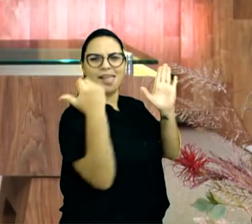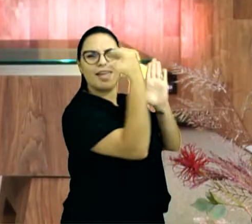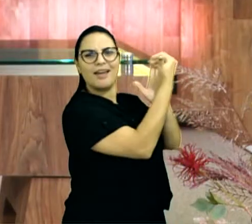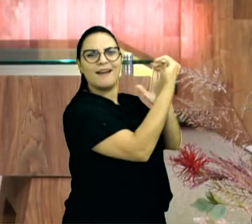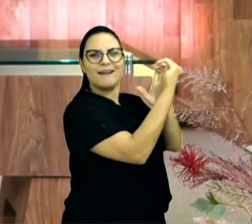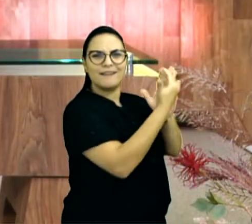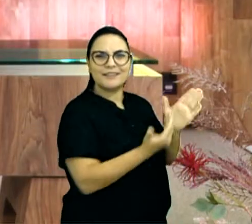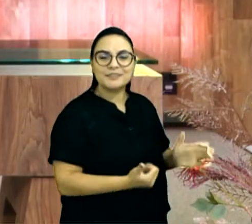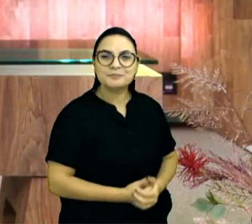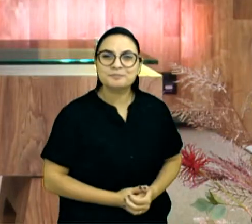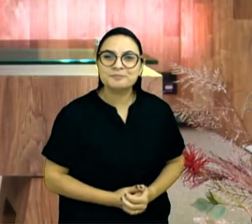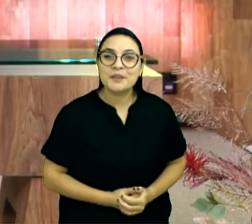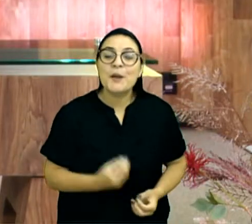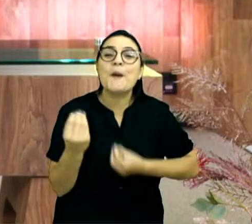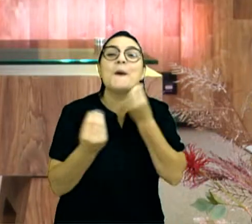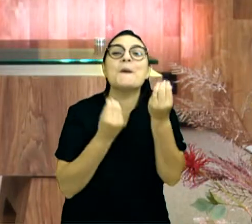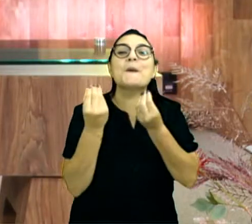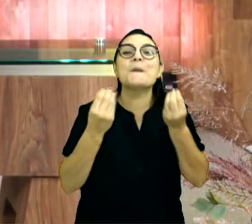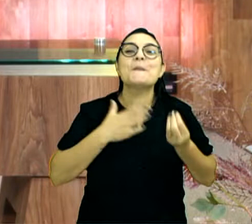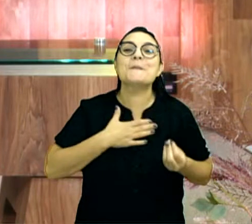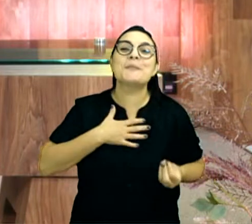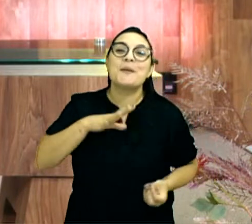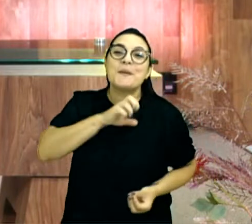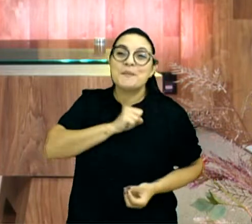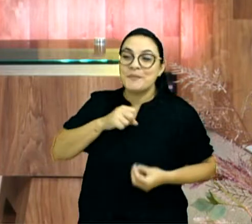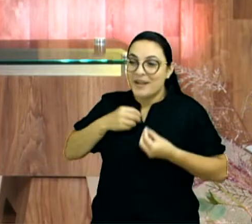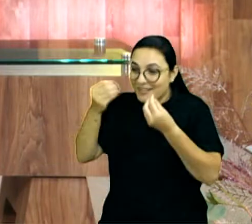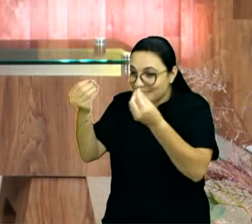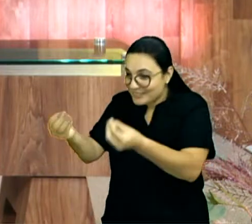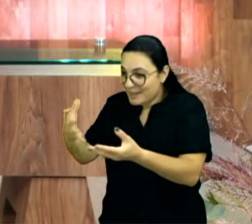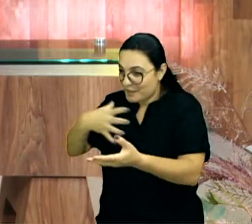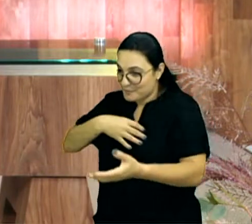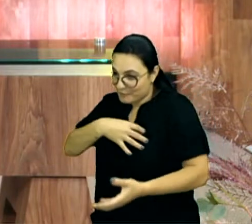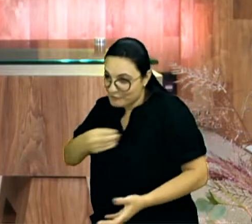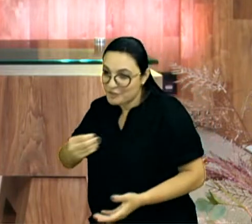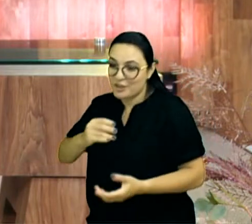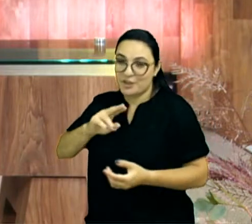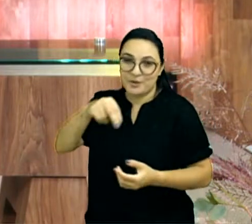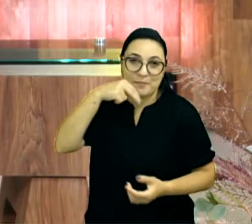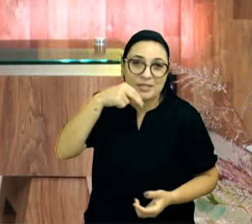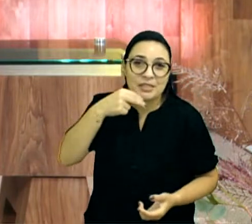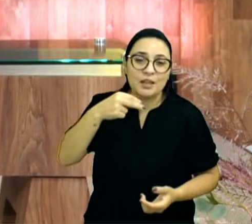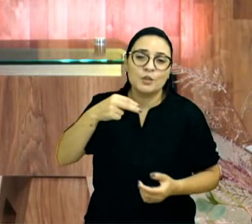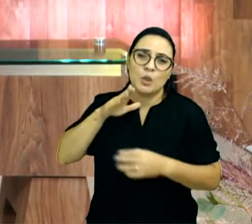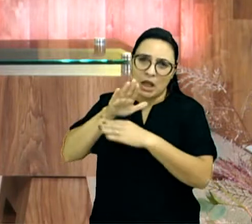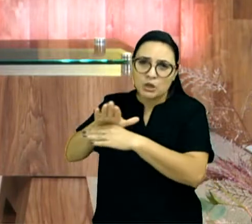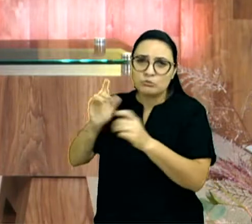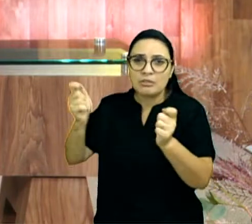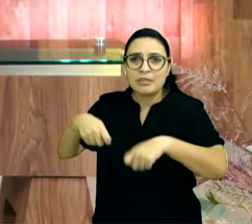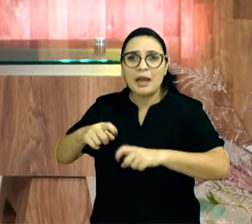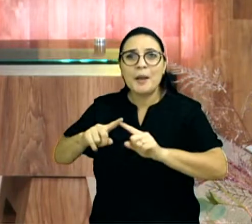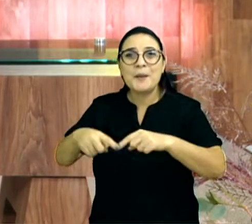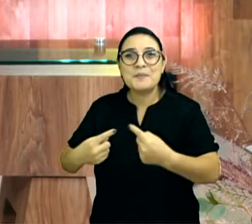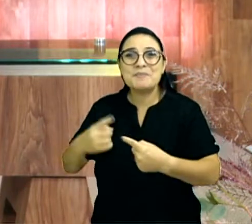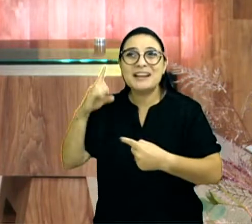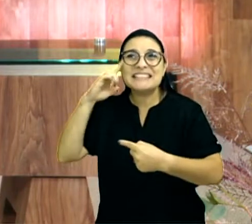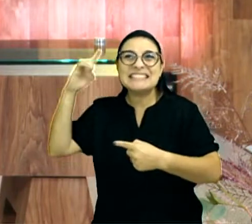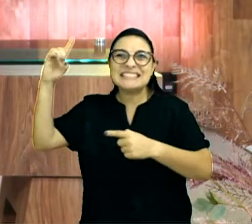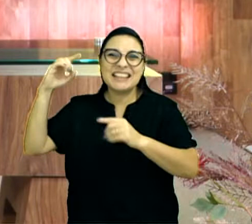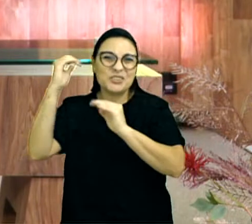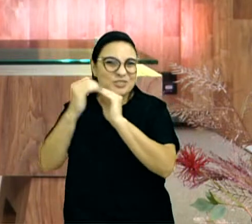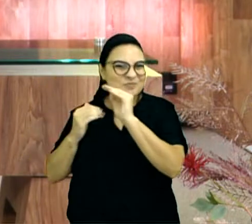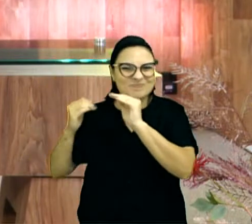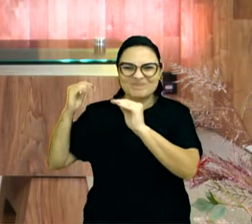O o meu amor pode fazer pelo meu filho, pelo meu neto? Posso ajudar de alguma maneira, mas o amor de Deus nos trouxe salvação,